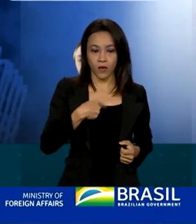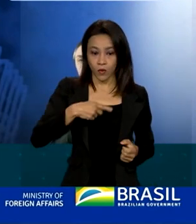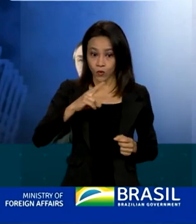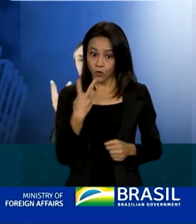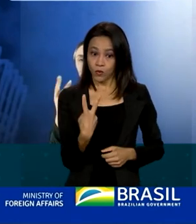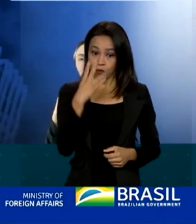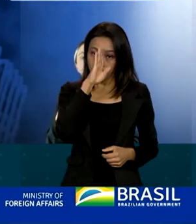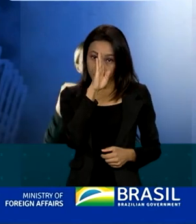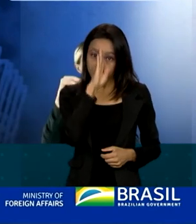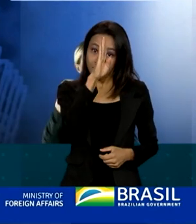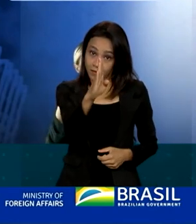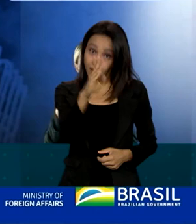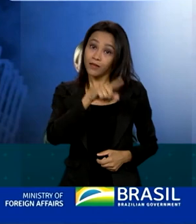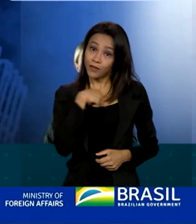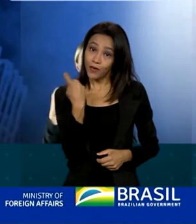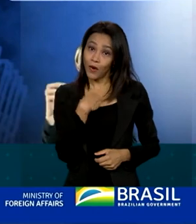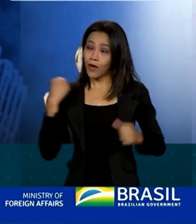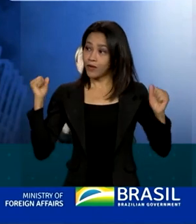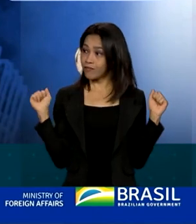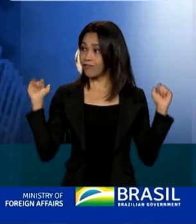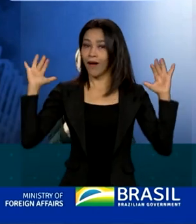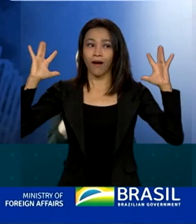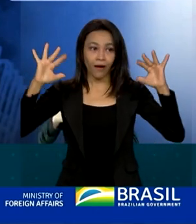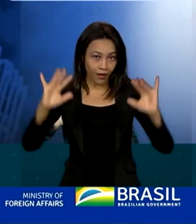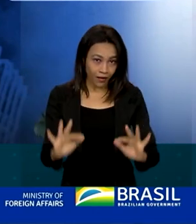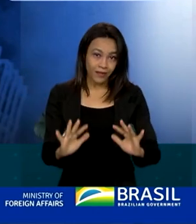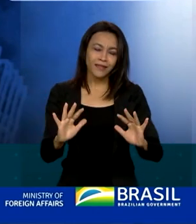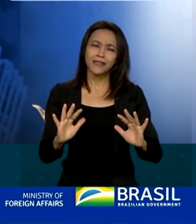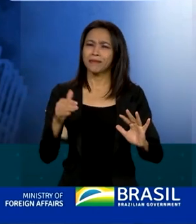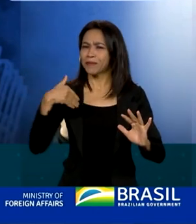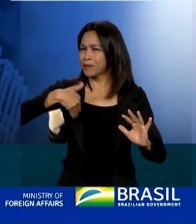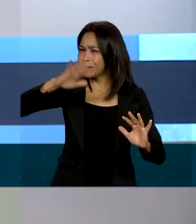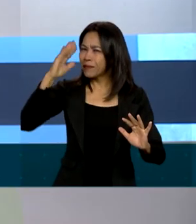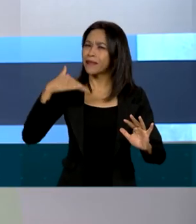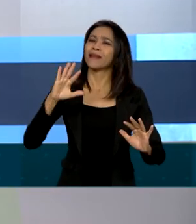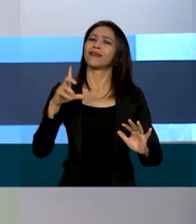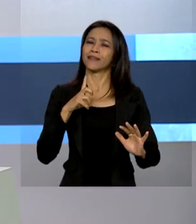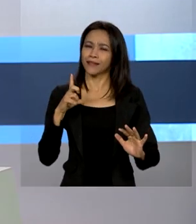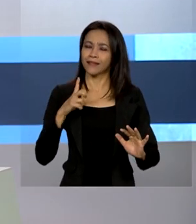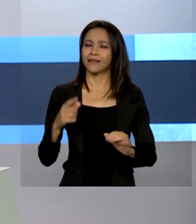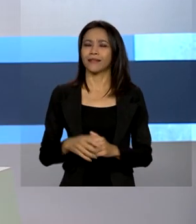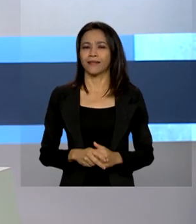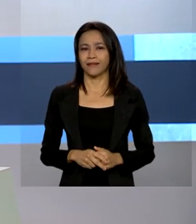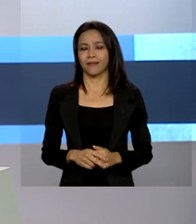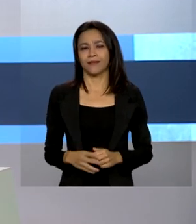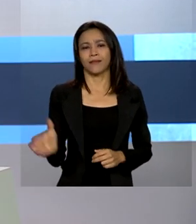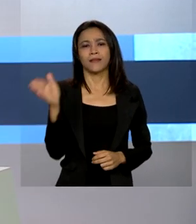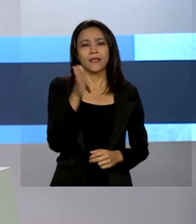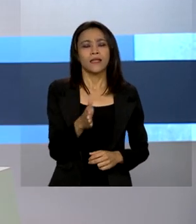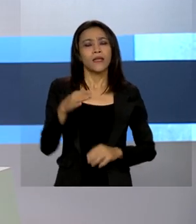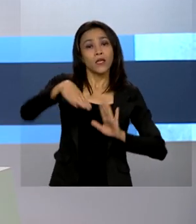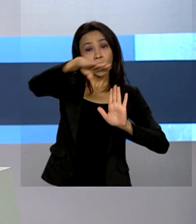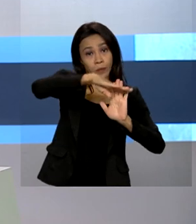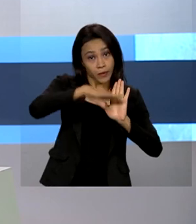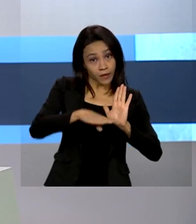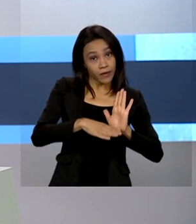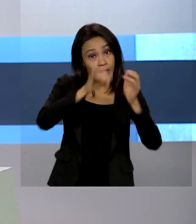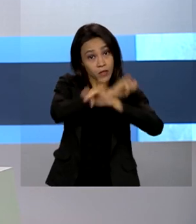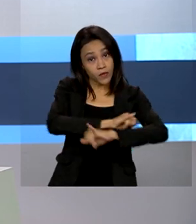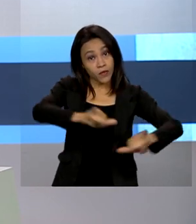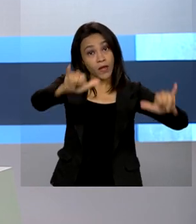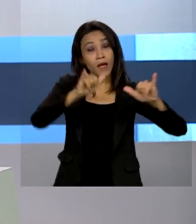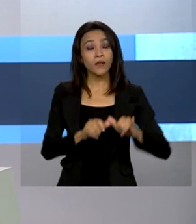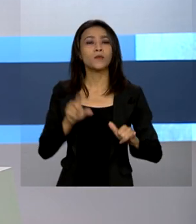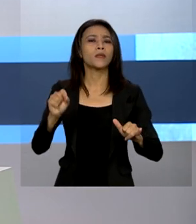motivos de estarmos aqui, né, hoje, mas que vai muito além disso. E um programa lançado pelo Ministério do Meio